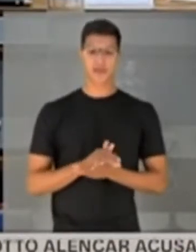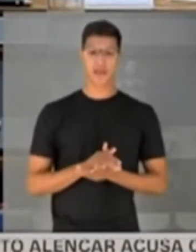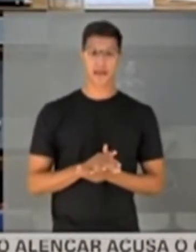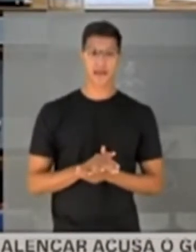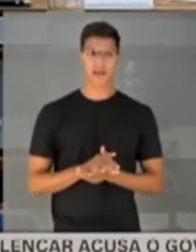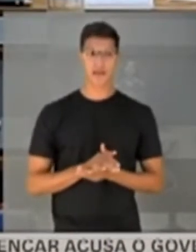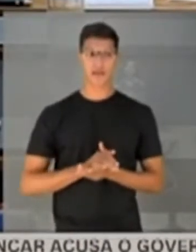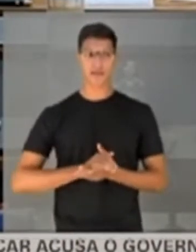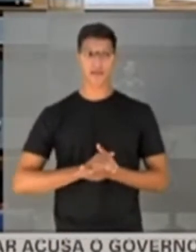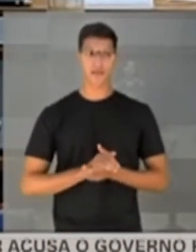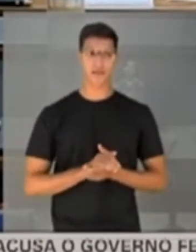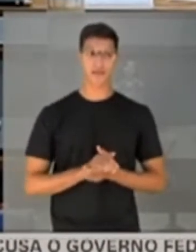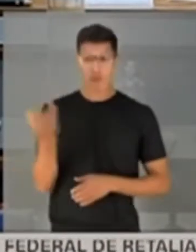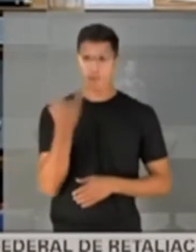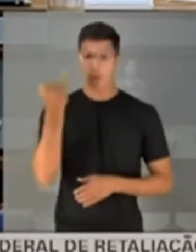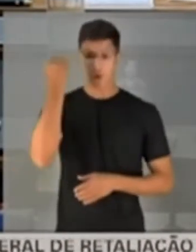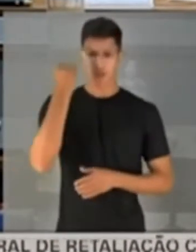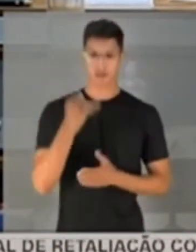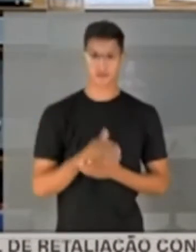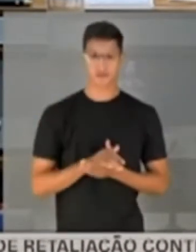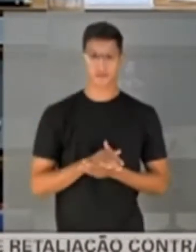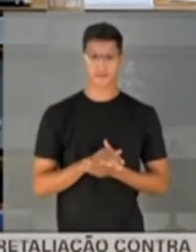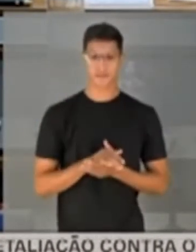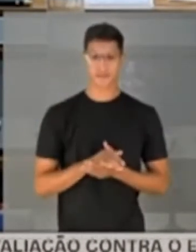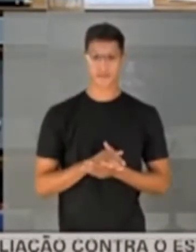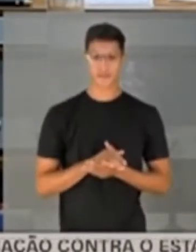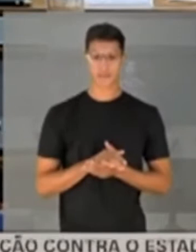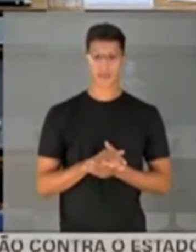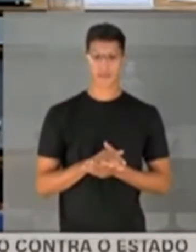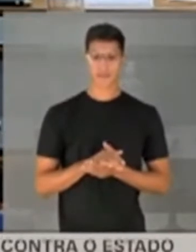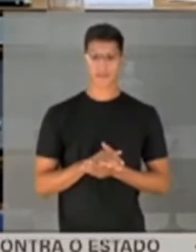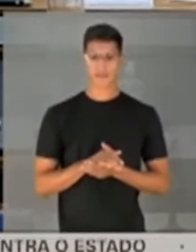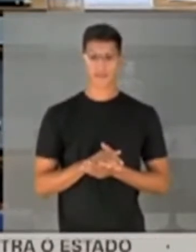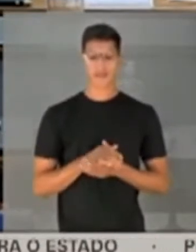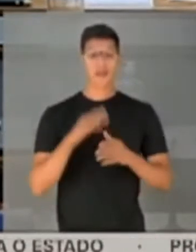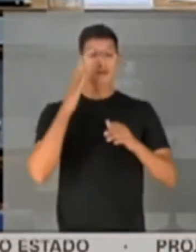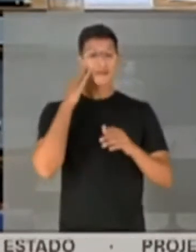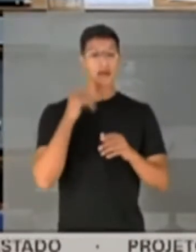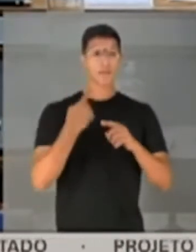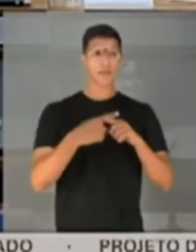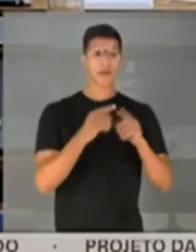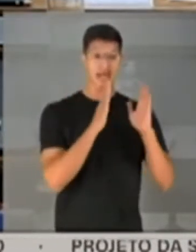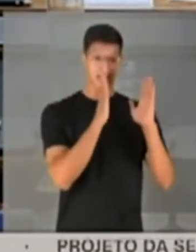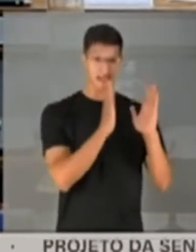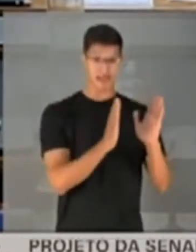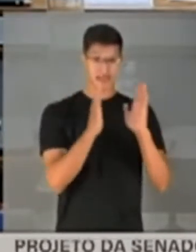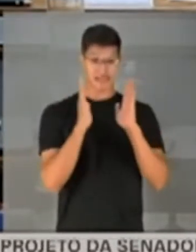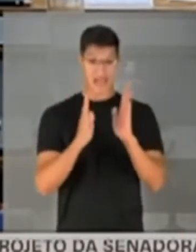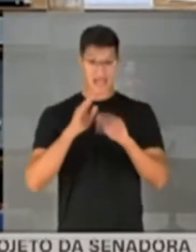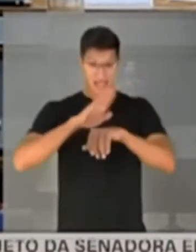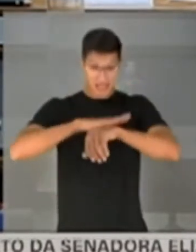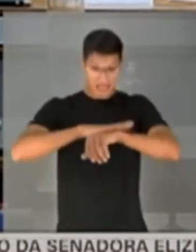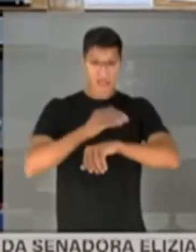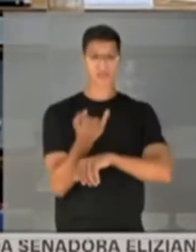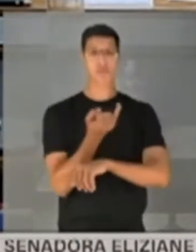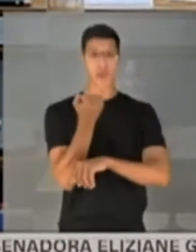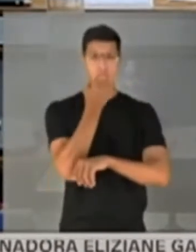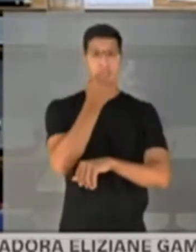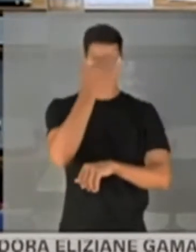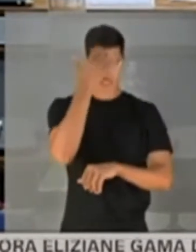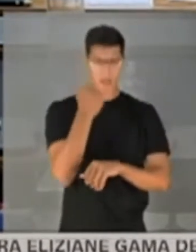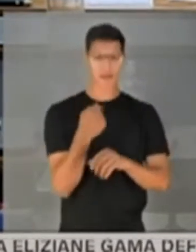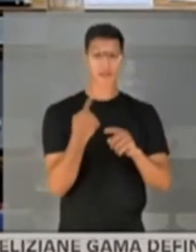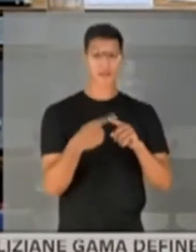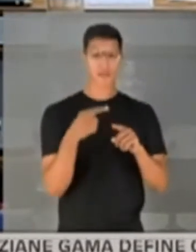Isso é muito importante. Só porque uma coisa... Sabe por que essas datas é importante, senhora Regina Sérgio?